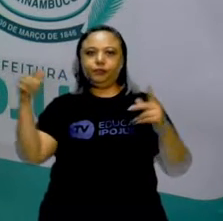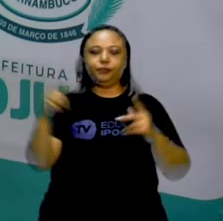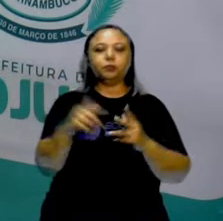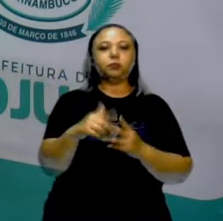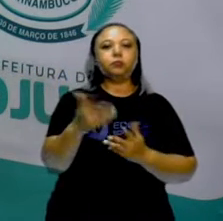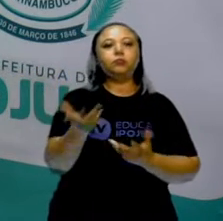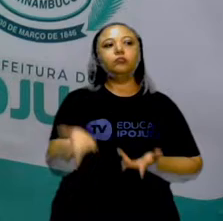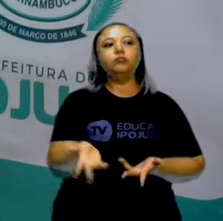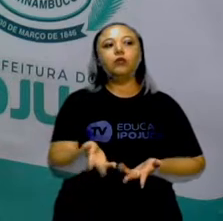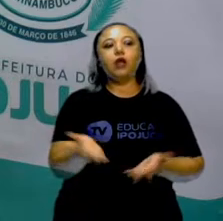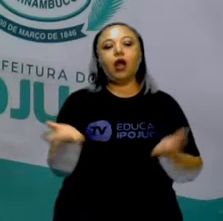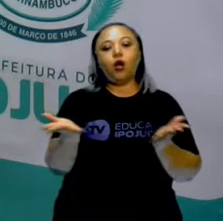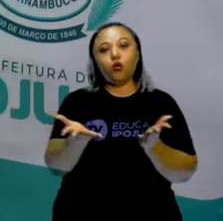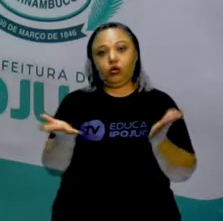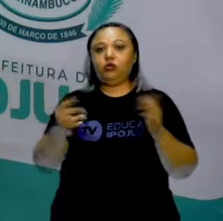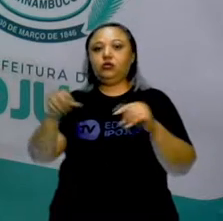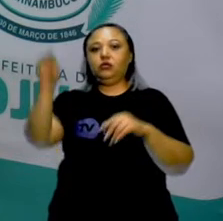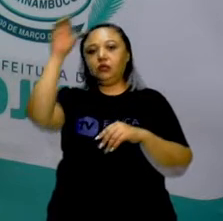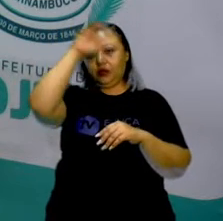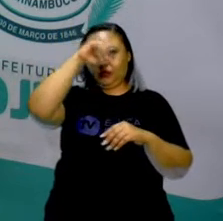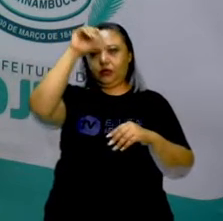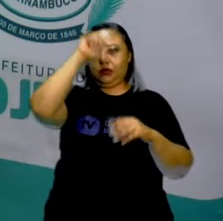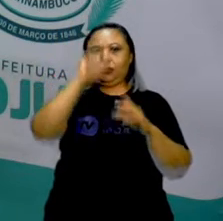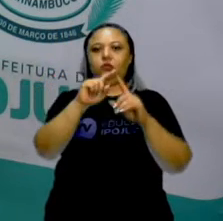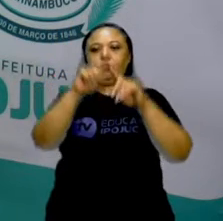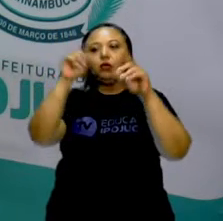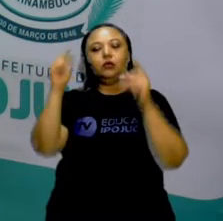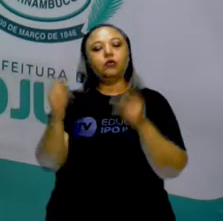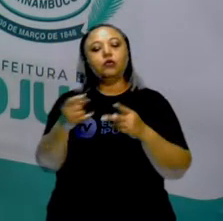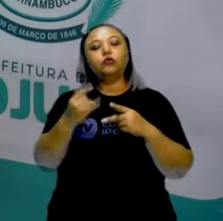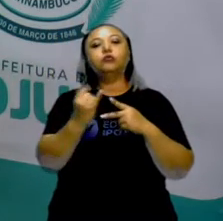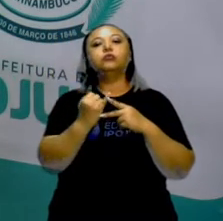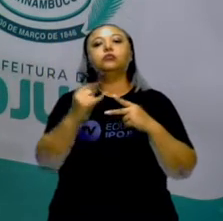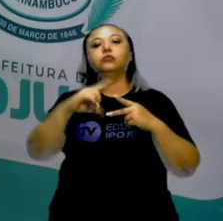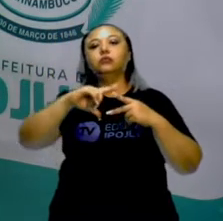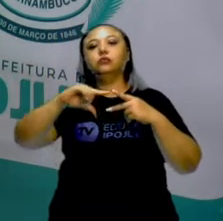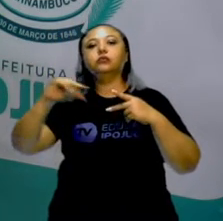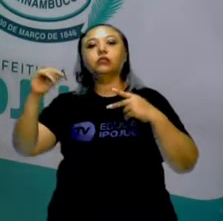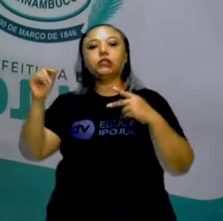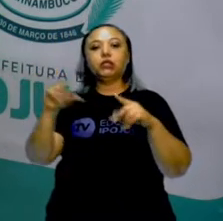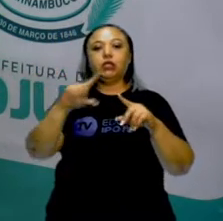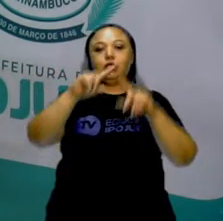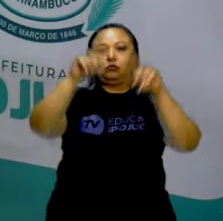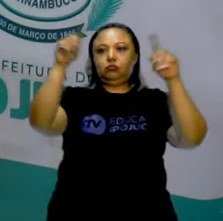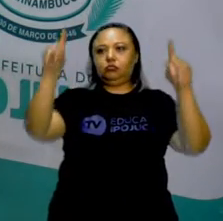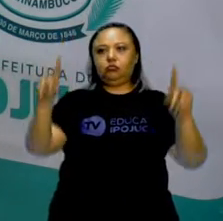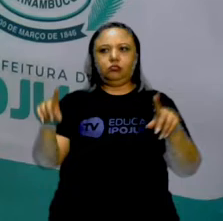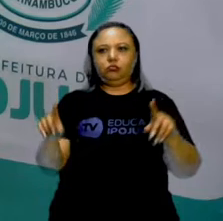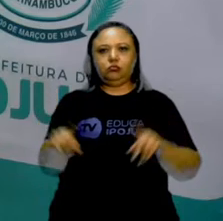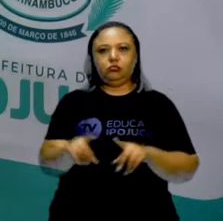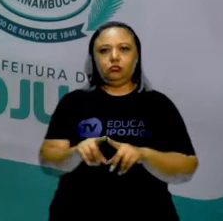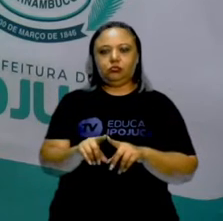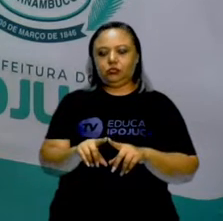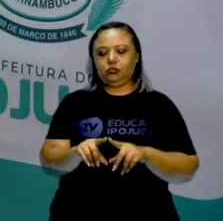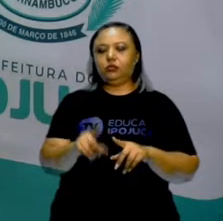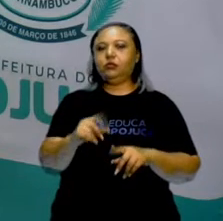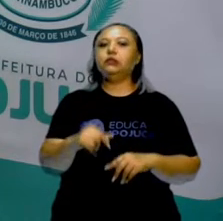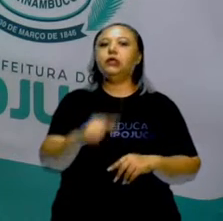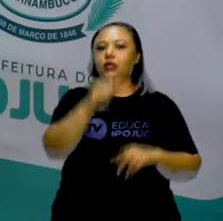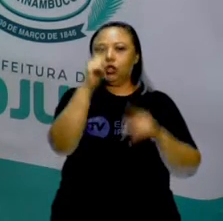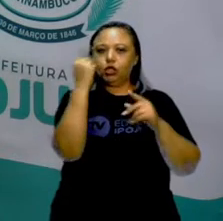Eles podem ser regulares ou não. Nesse momento, algumas figuras eu escondi novamente.